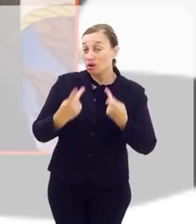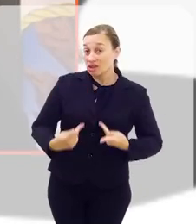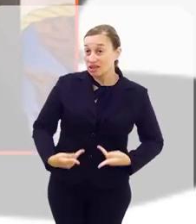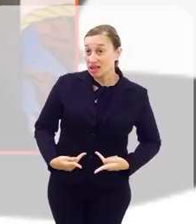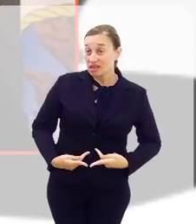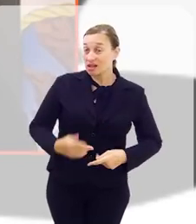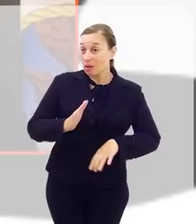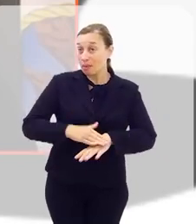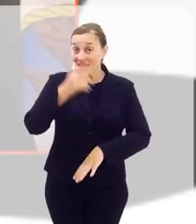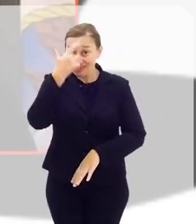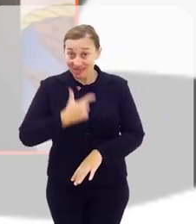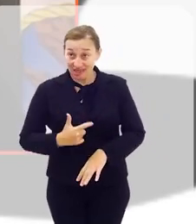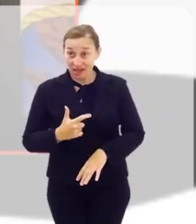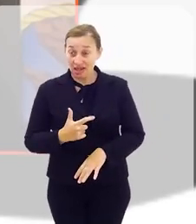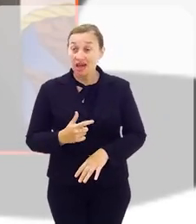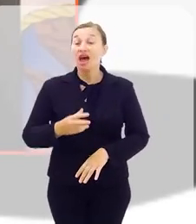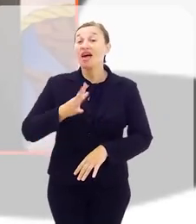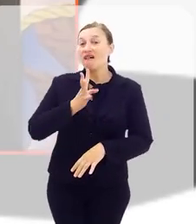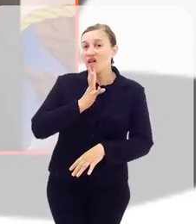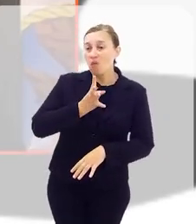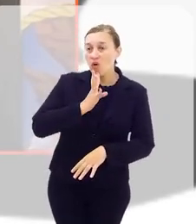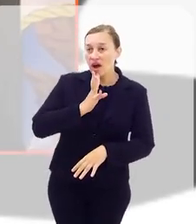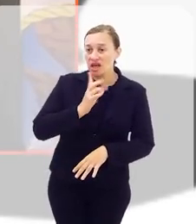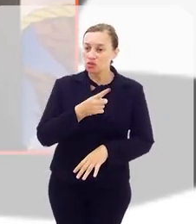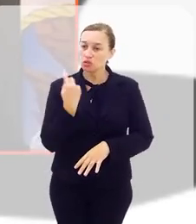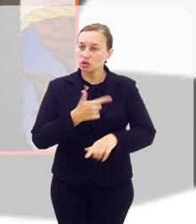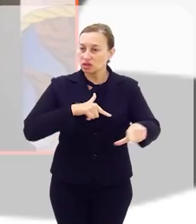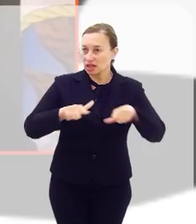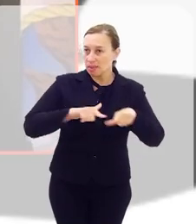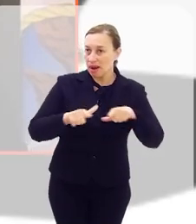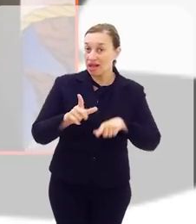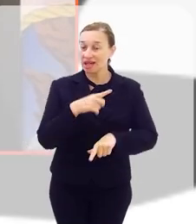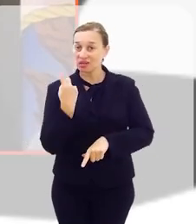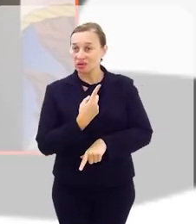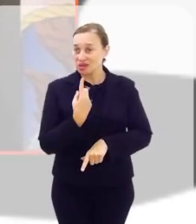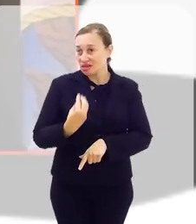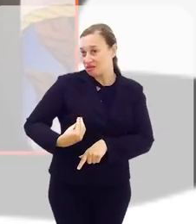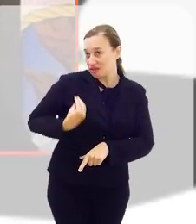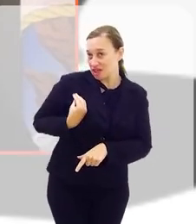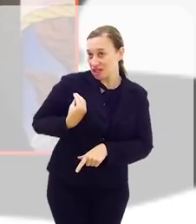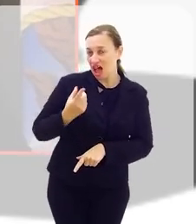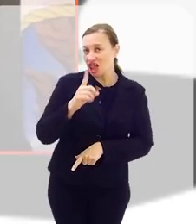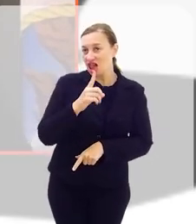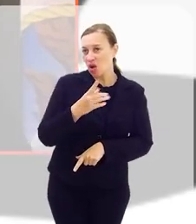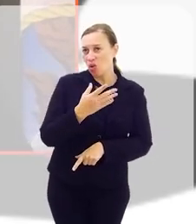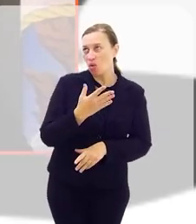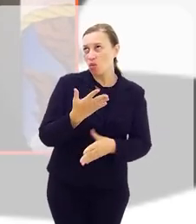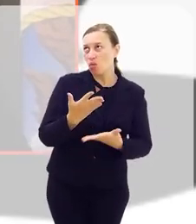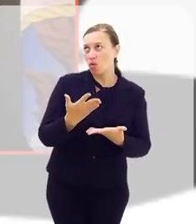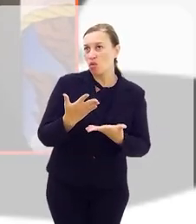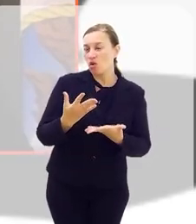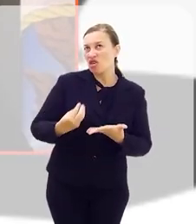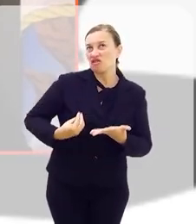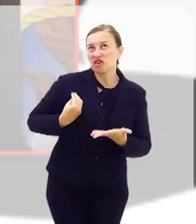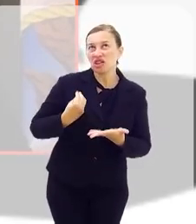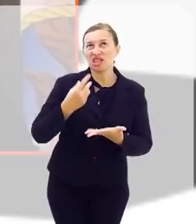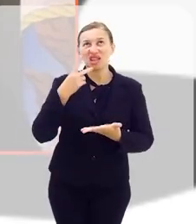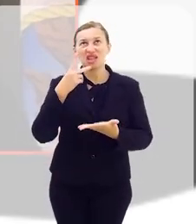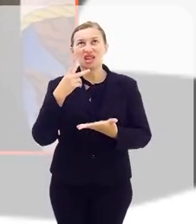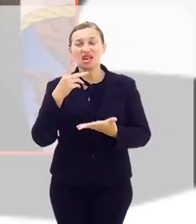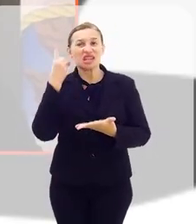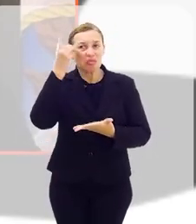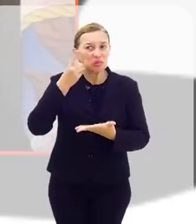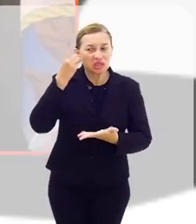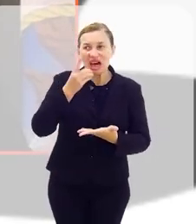conhece um pouco do nosso mandato, até da nossa vida, não pública, porque eu não tinha vida pública, né? O meu